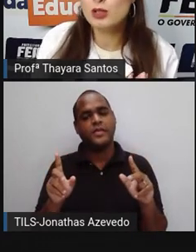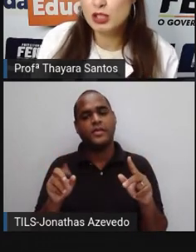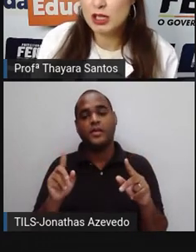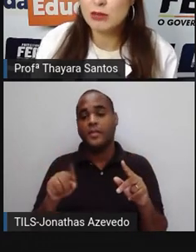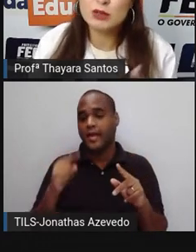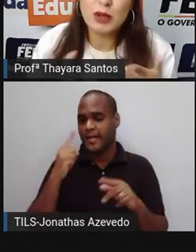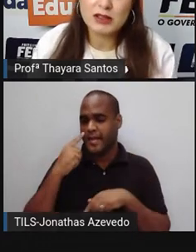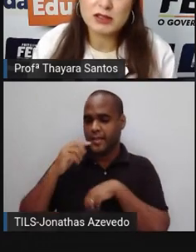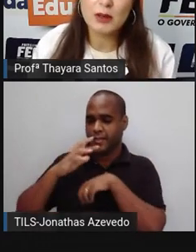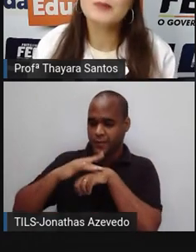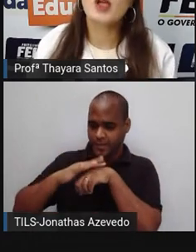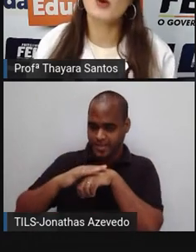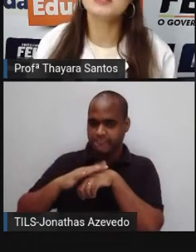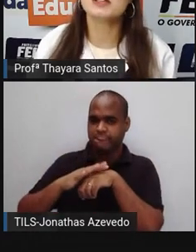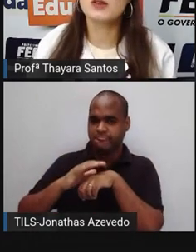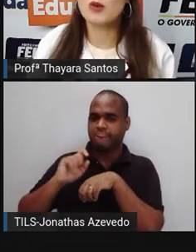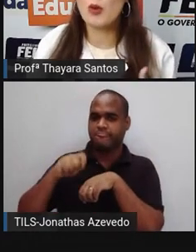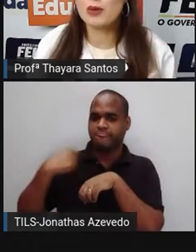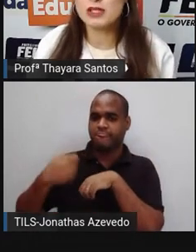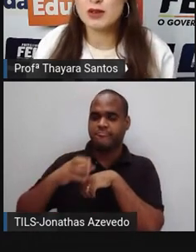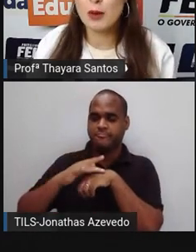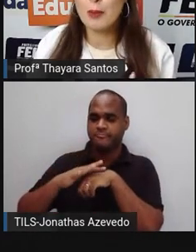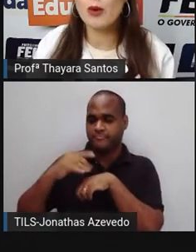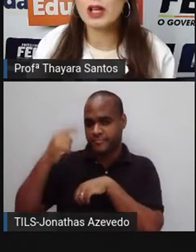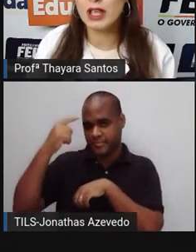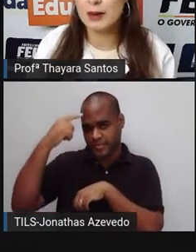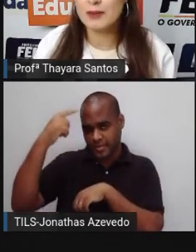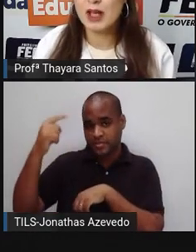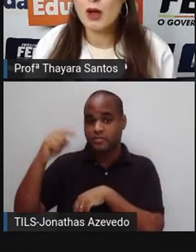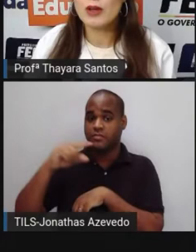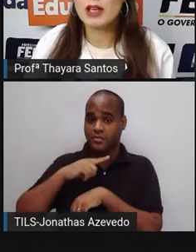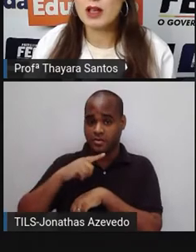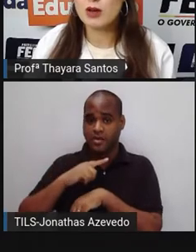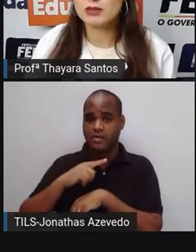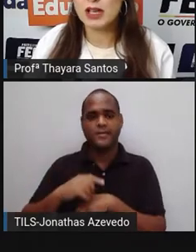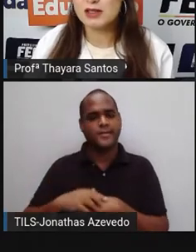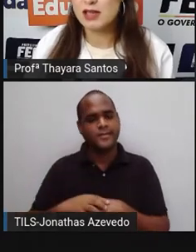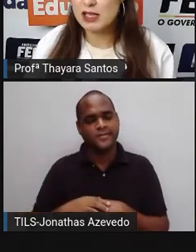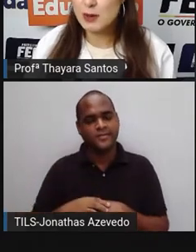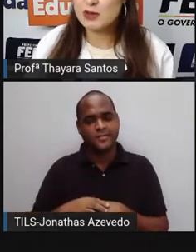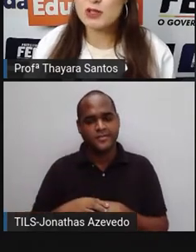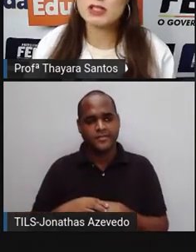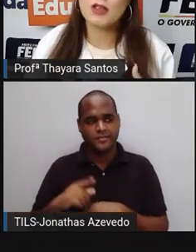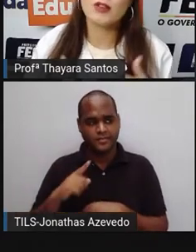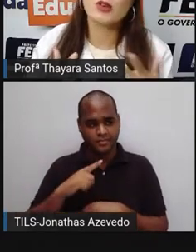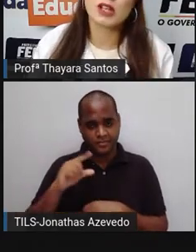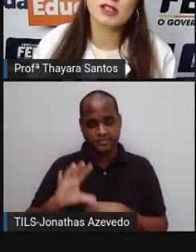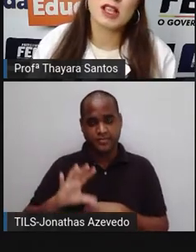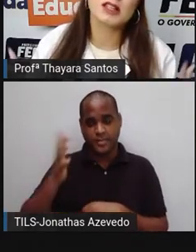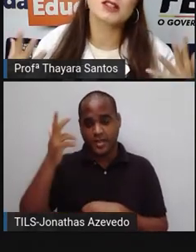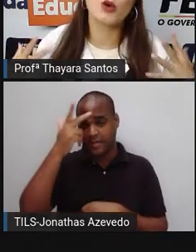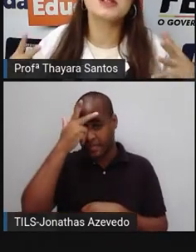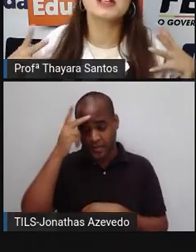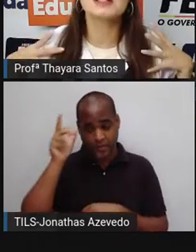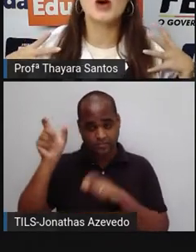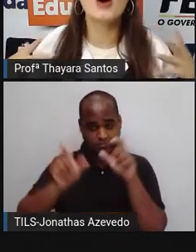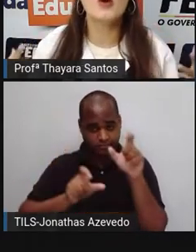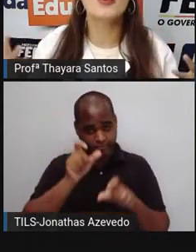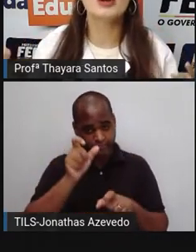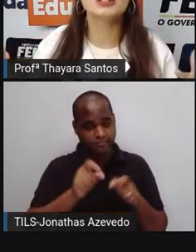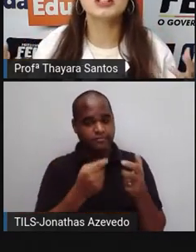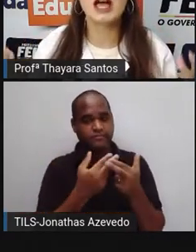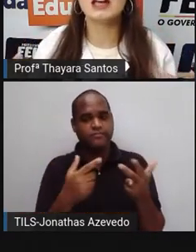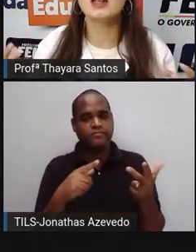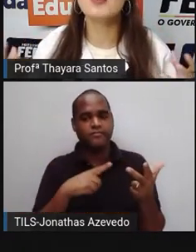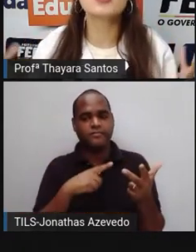patologia, uma doença obsessivo-compulsiva. Por quê? O que é que acontece? As pessoas que têm vigorexia, elas têm obsessão